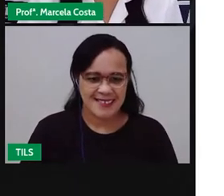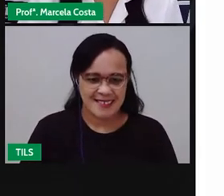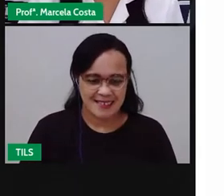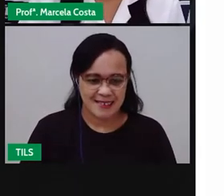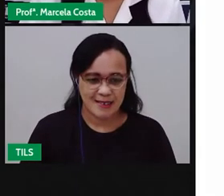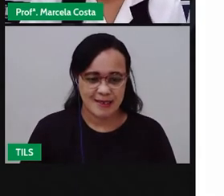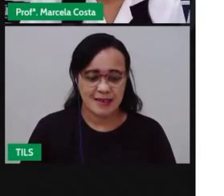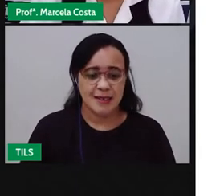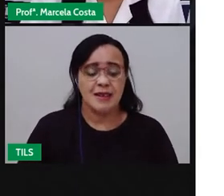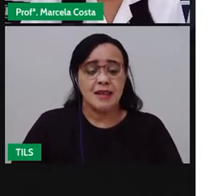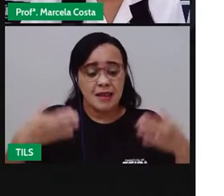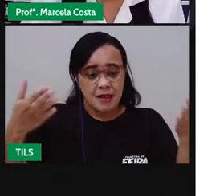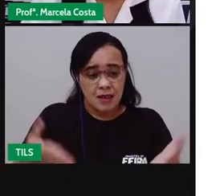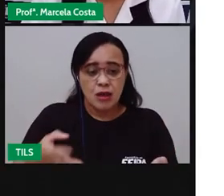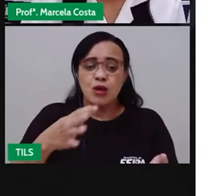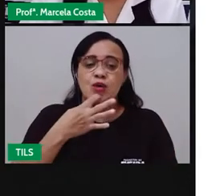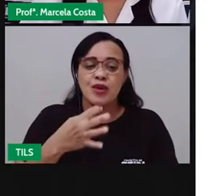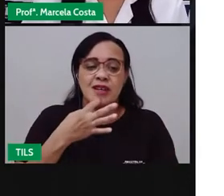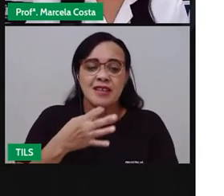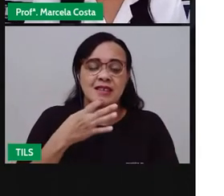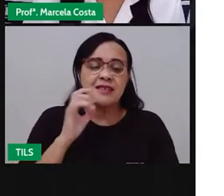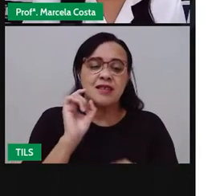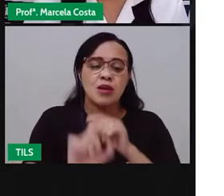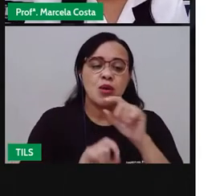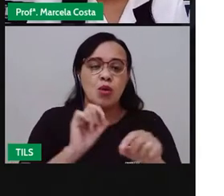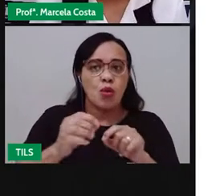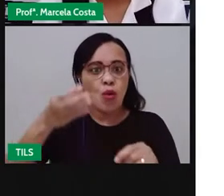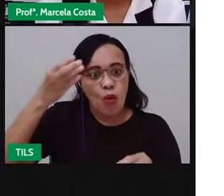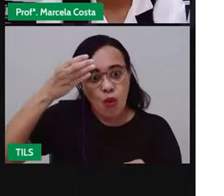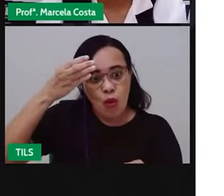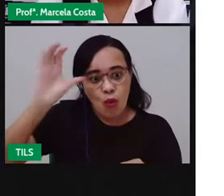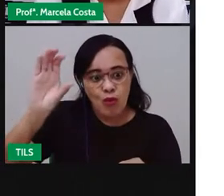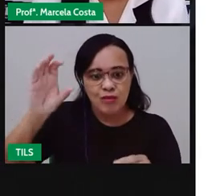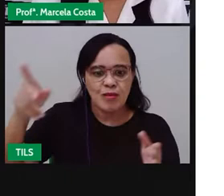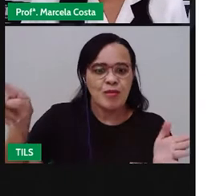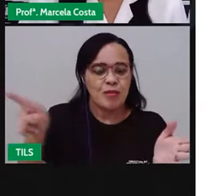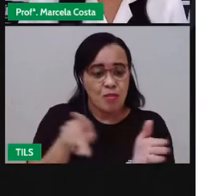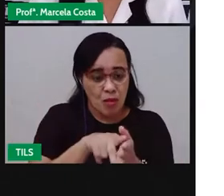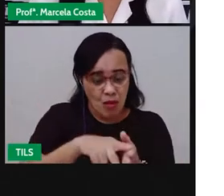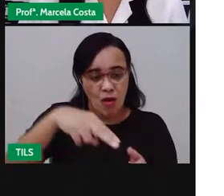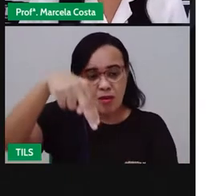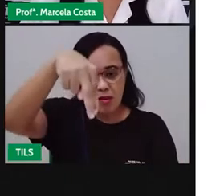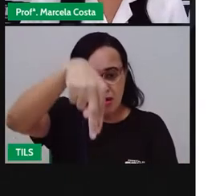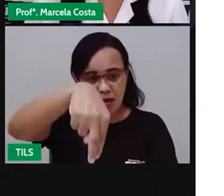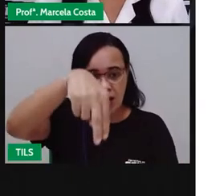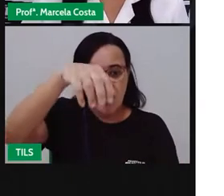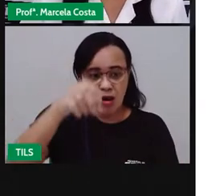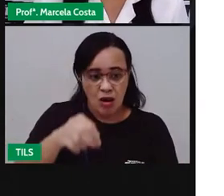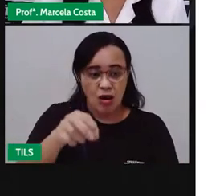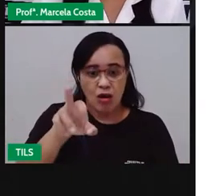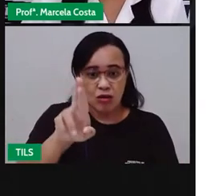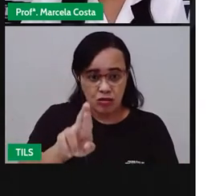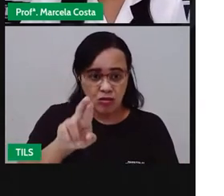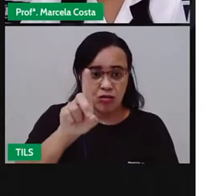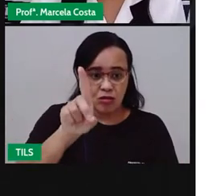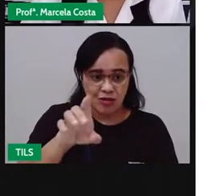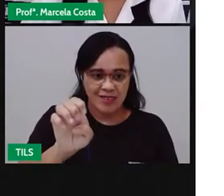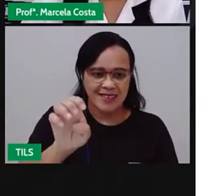Então vamos conhecer mais sobre a cultura da região Nordeste.